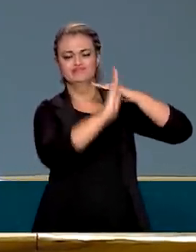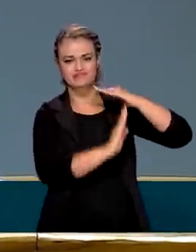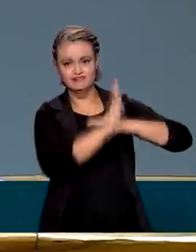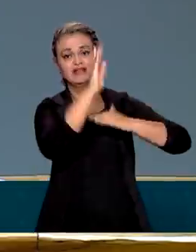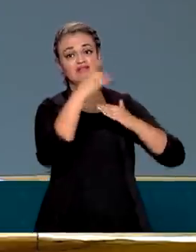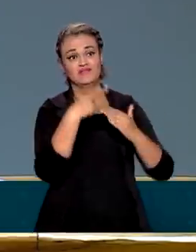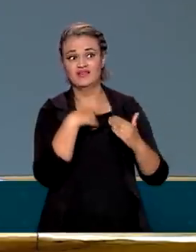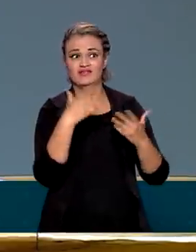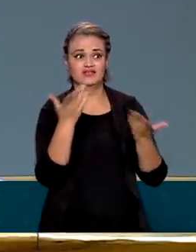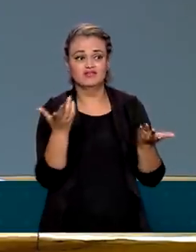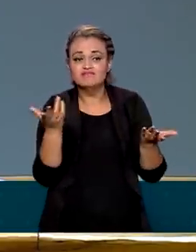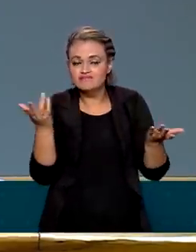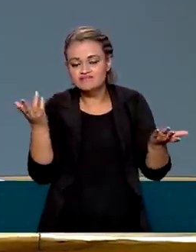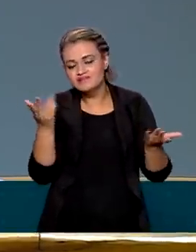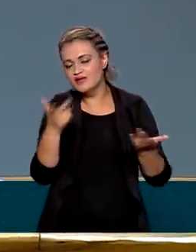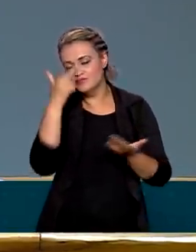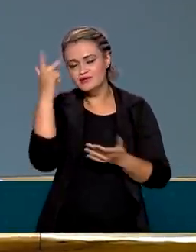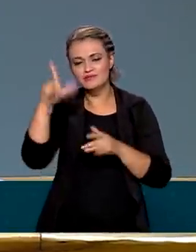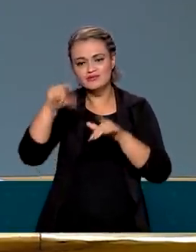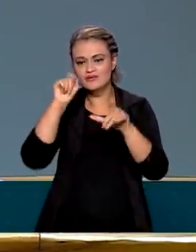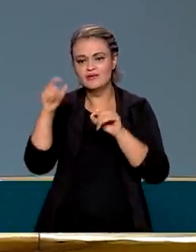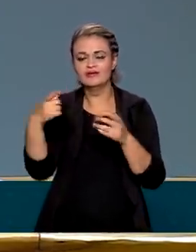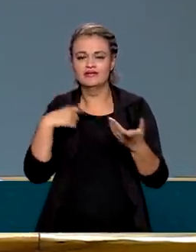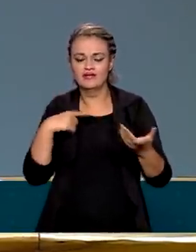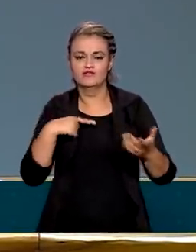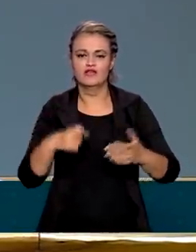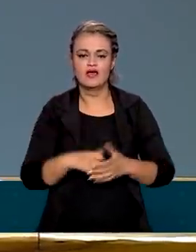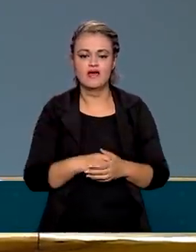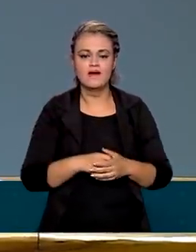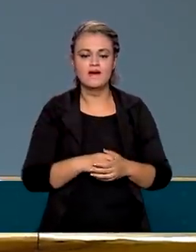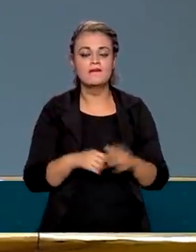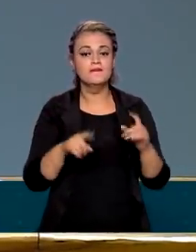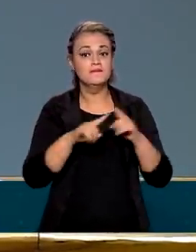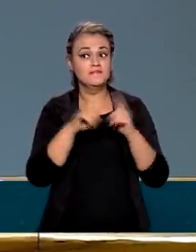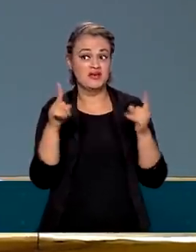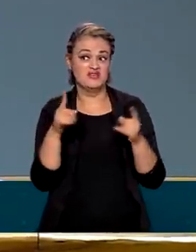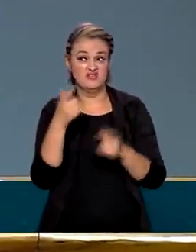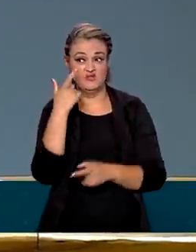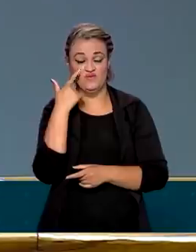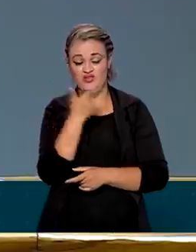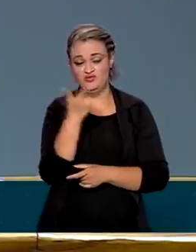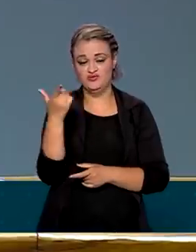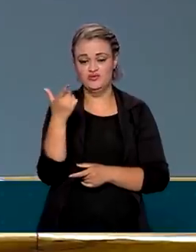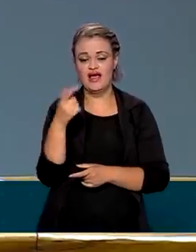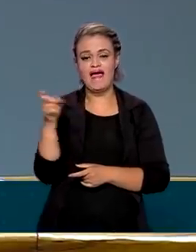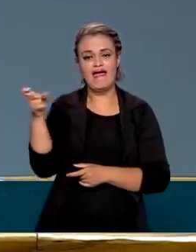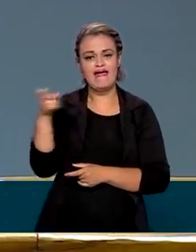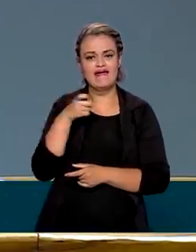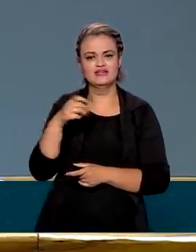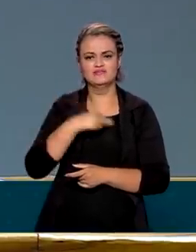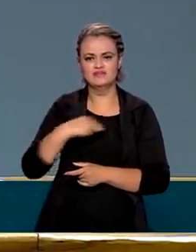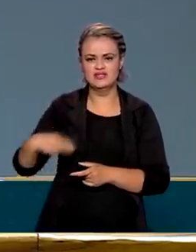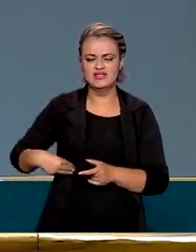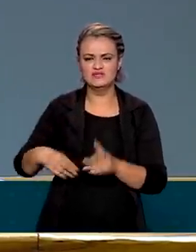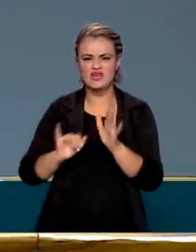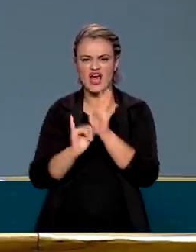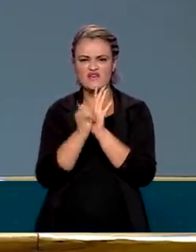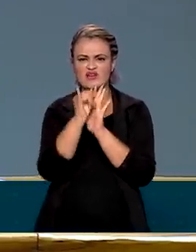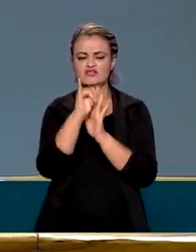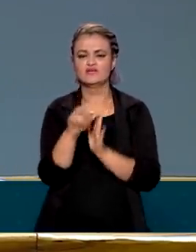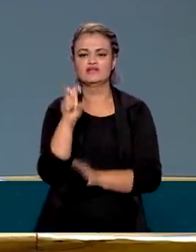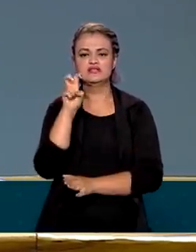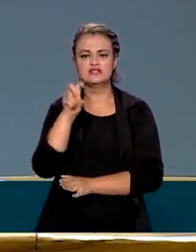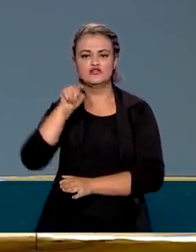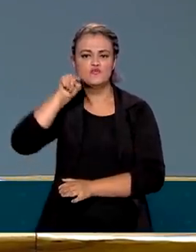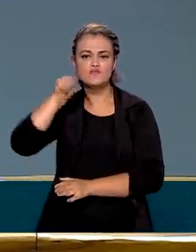obriga as pessoas a fazerem escolhas, tudo isso. Agora, eu vejo o ex-ministro que levou a inflação para 5 mil por